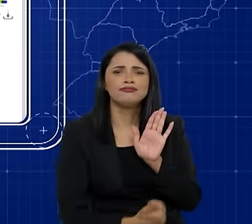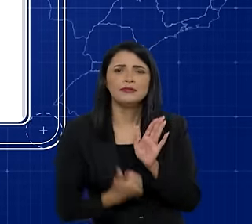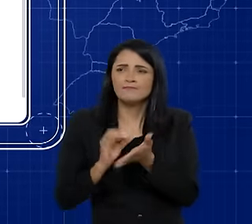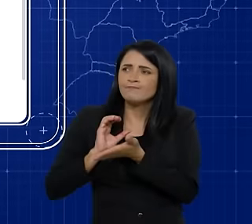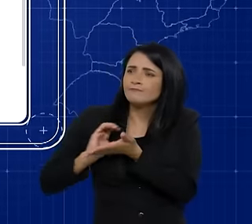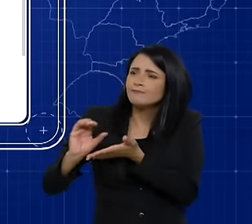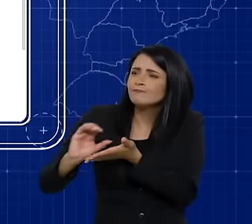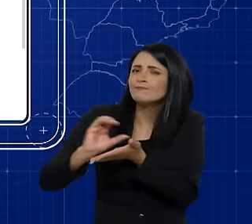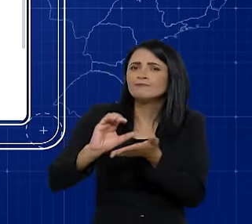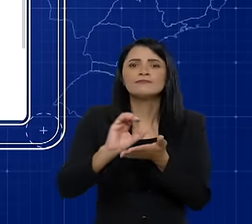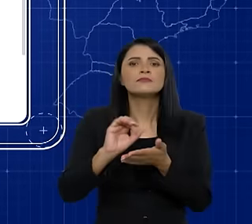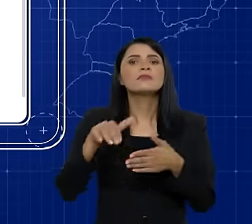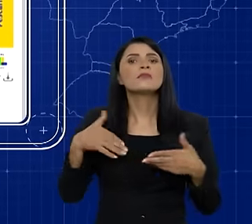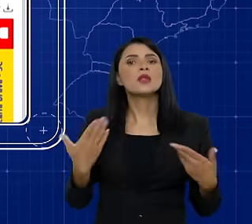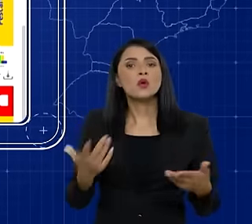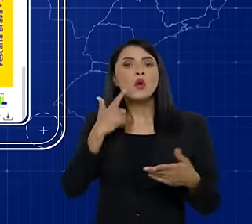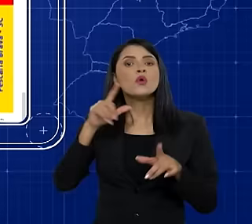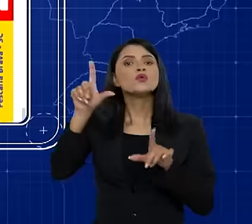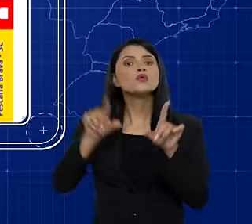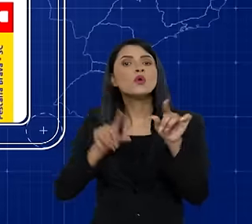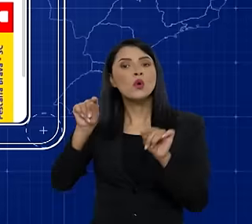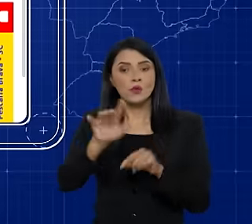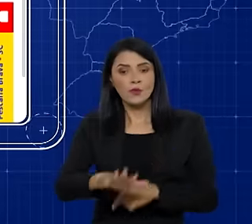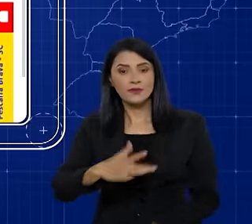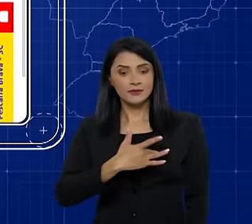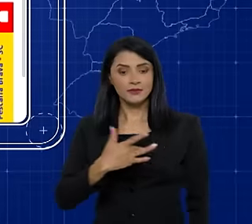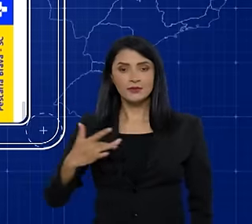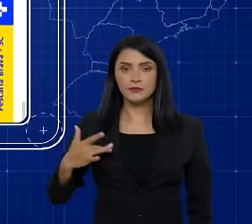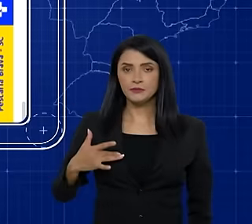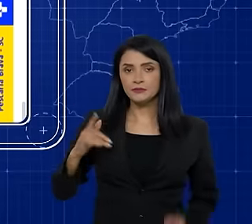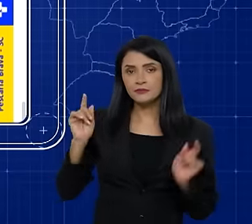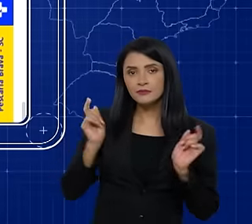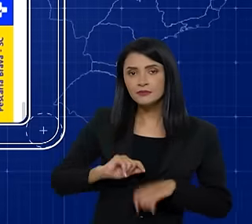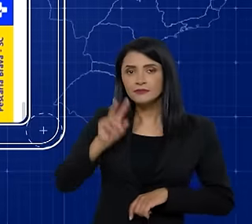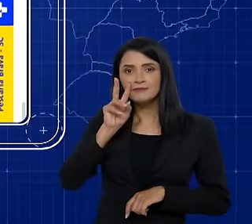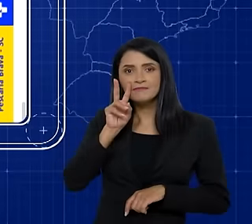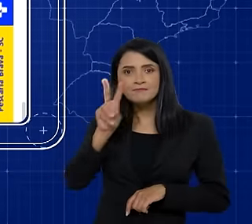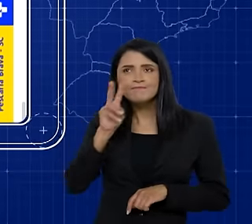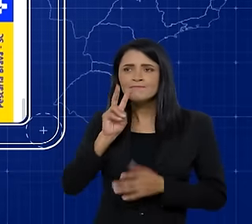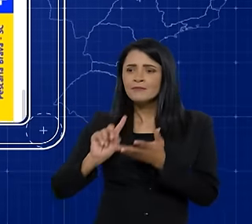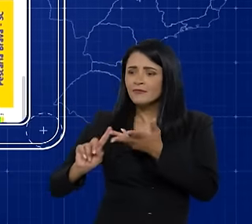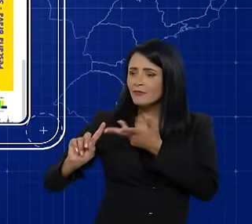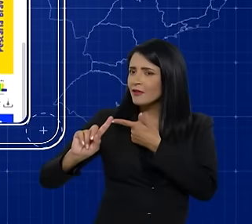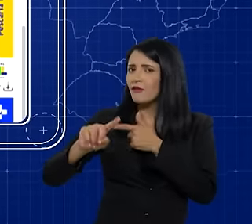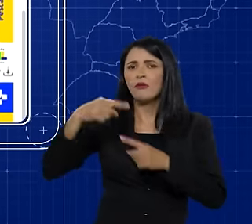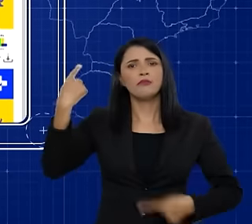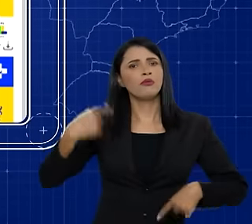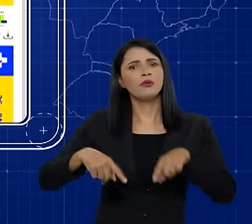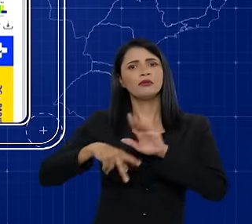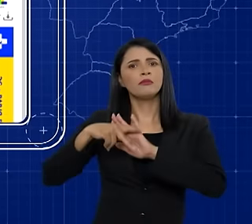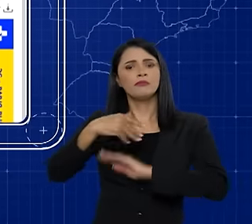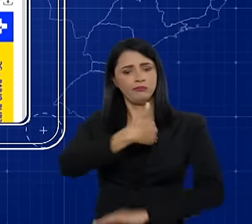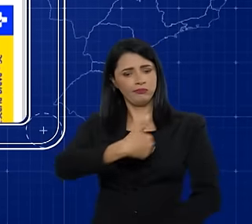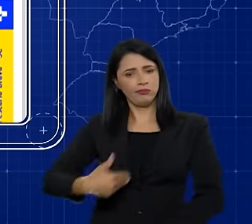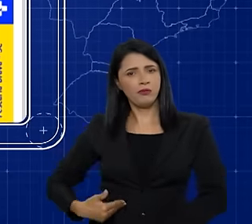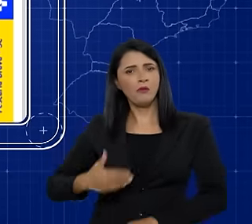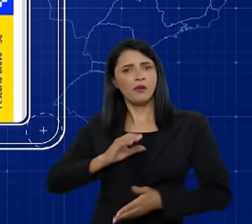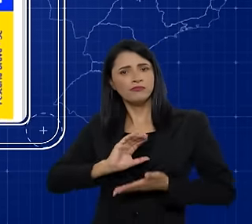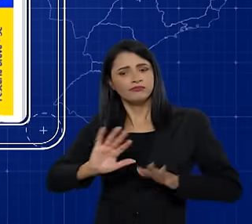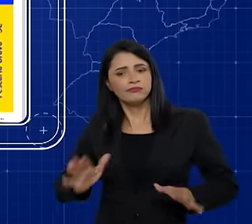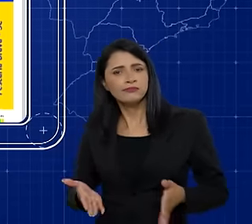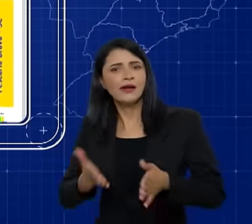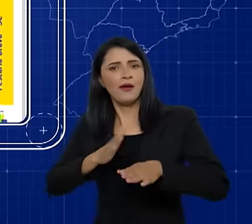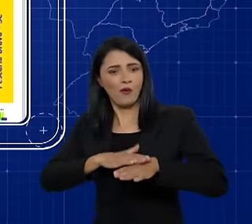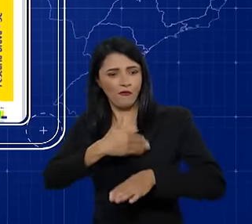programas foram financiados? Agora, eu seleciono saúde. É possível conferir aqui uma série de políticas públicas